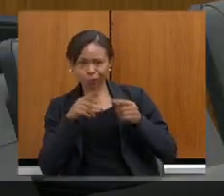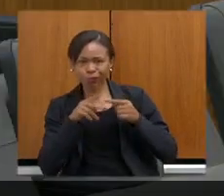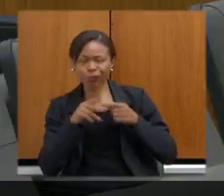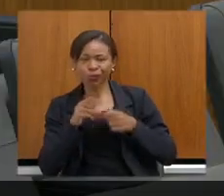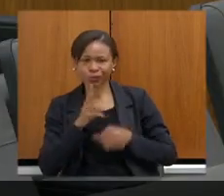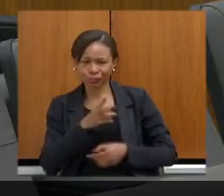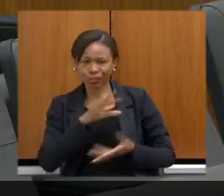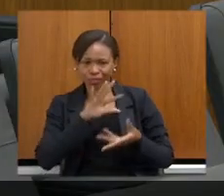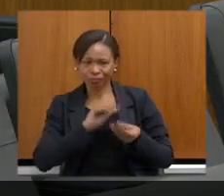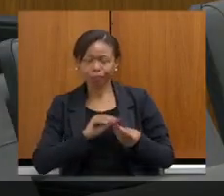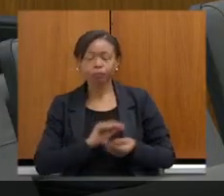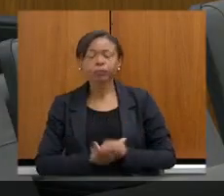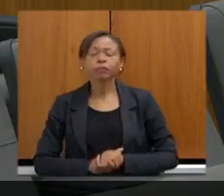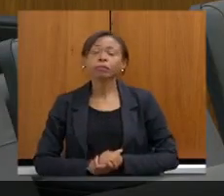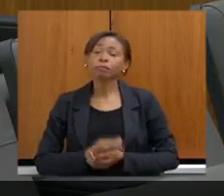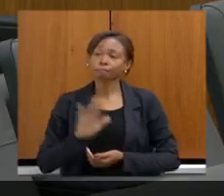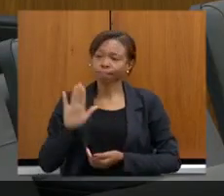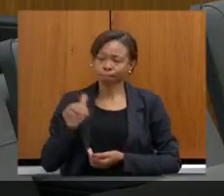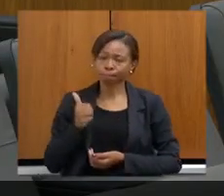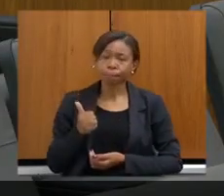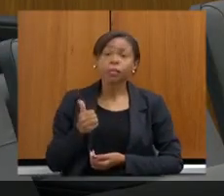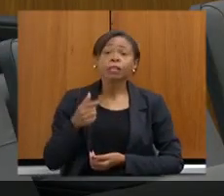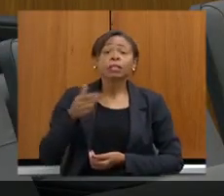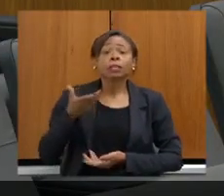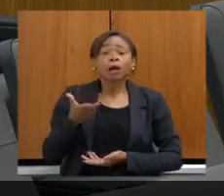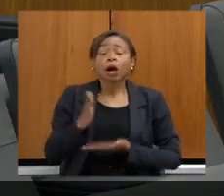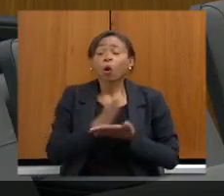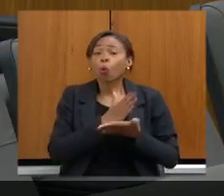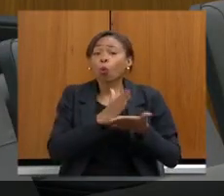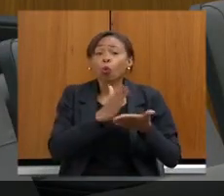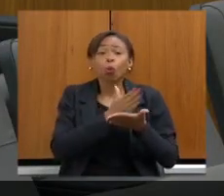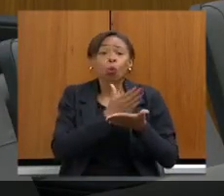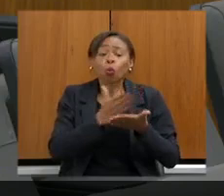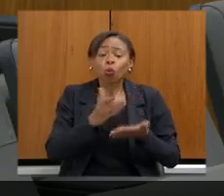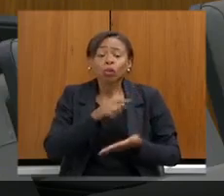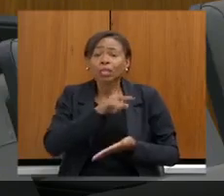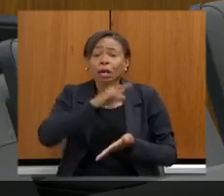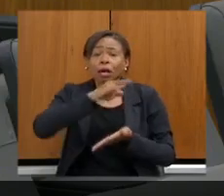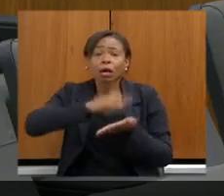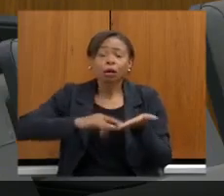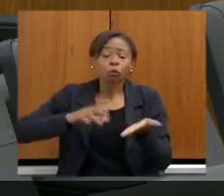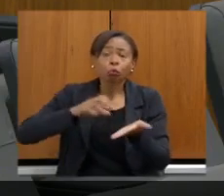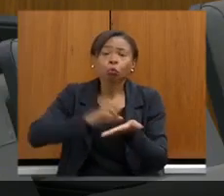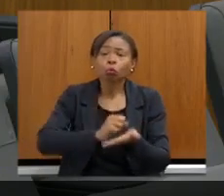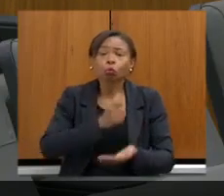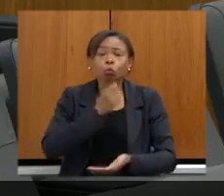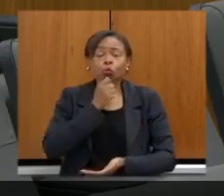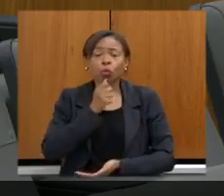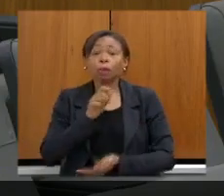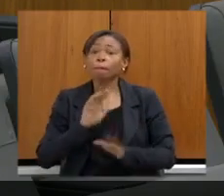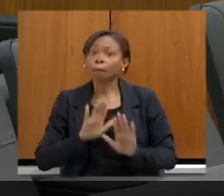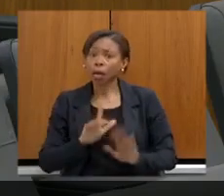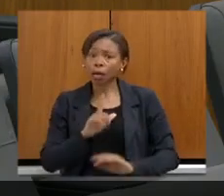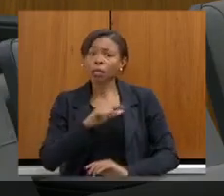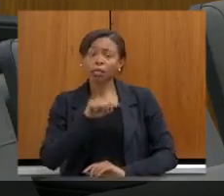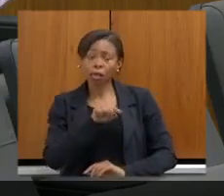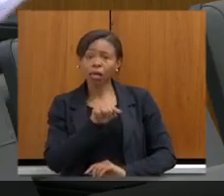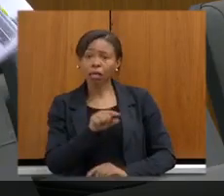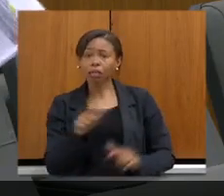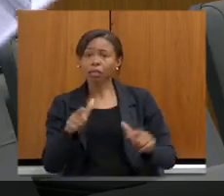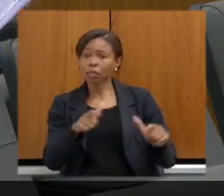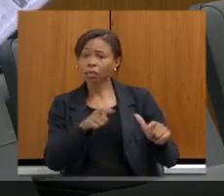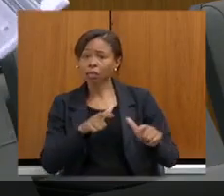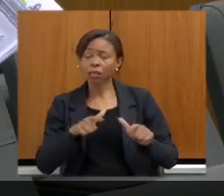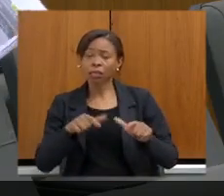Algumas, infelizmente, não foram averbadas ainda, mas elas existem e elas estão